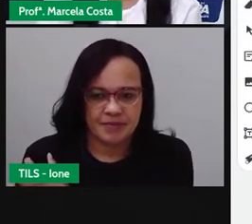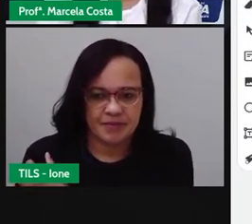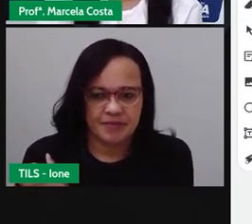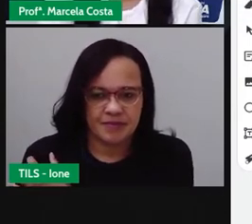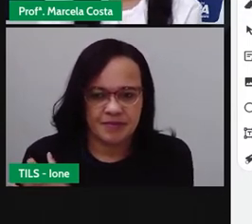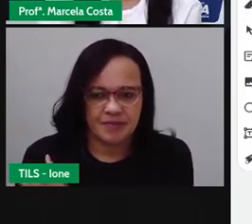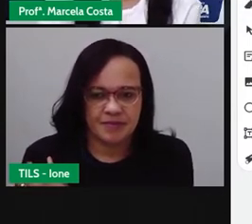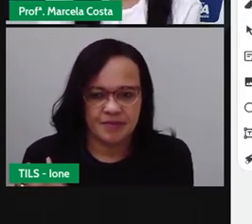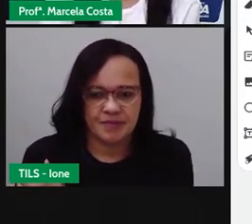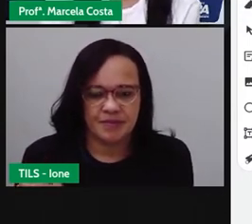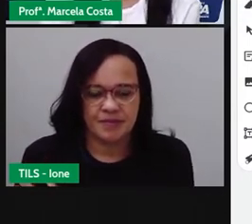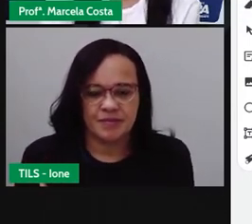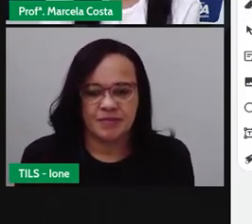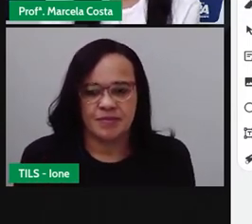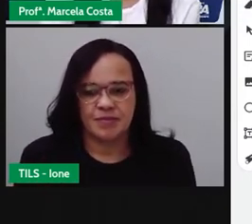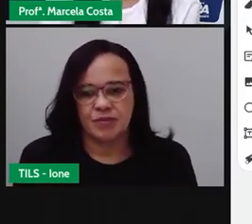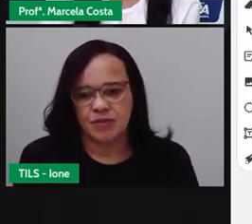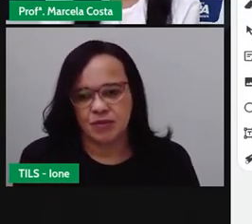continuar.